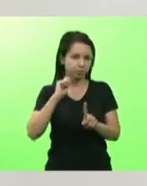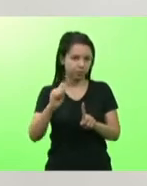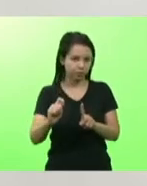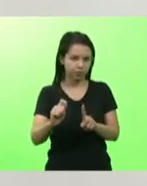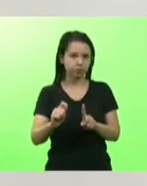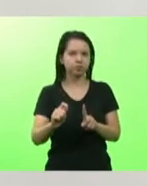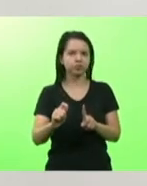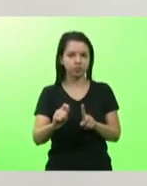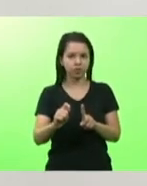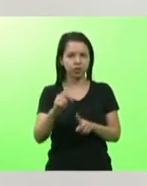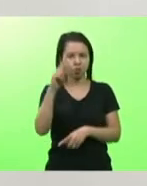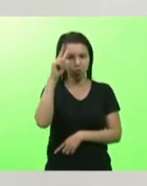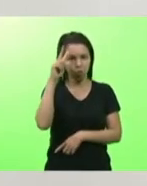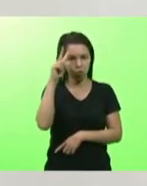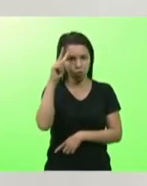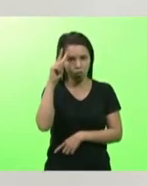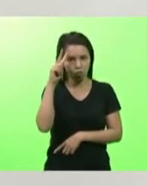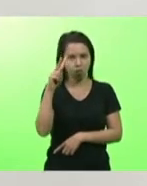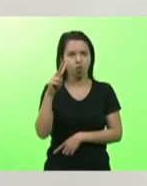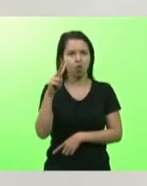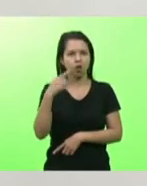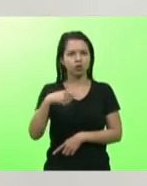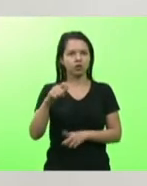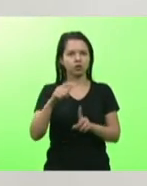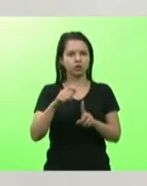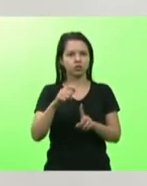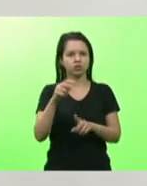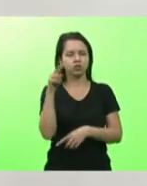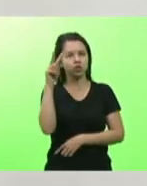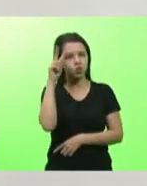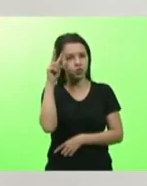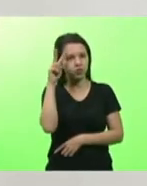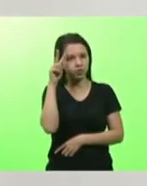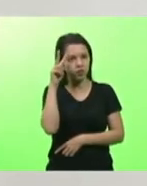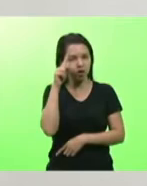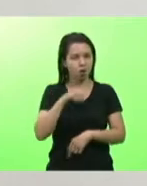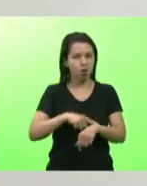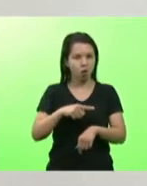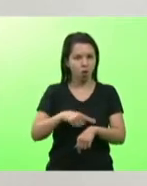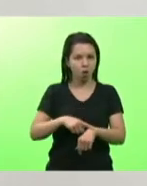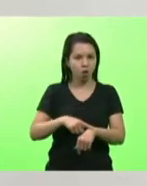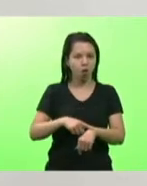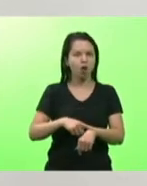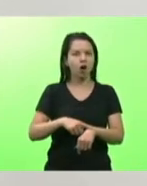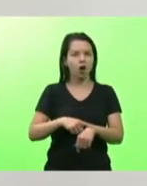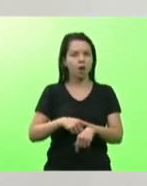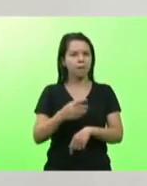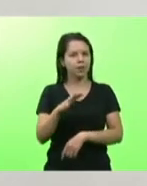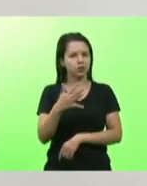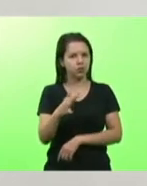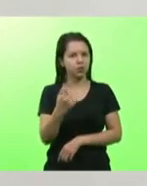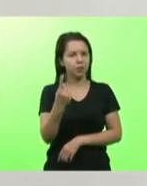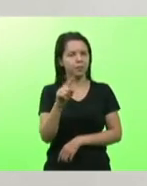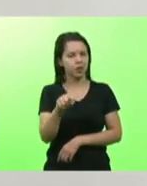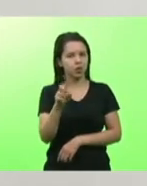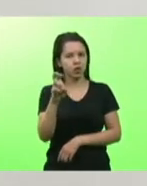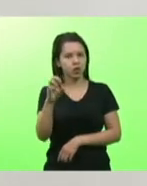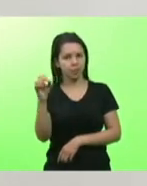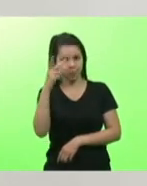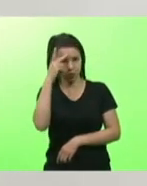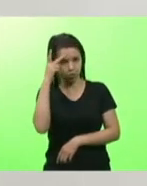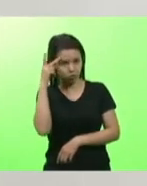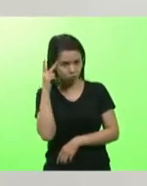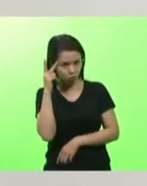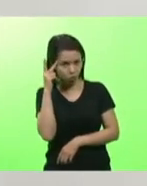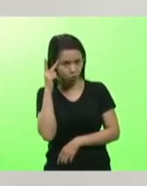aqui no parlamento uma segunda-feira às 14 horas praticamente 1500 pessoas na audiência pública e todas as